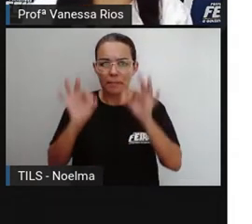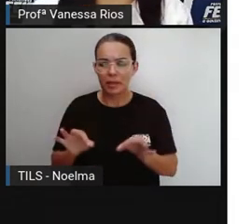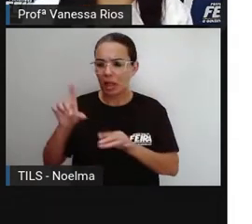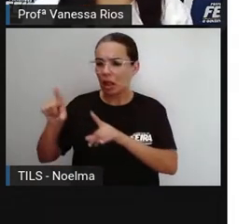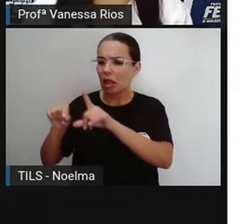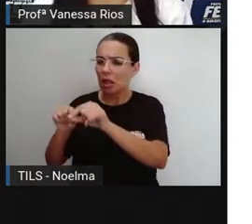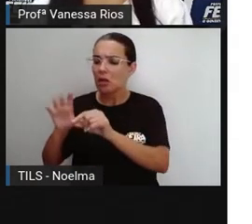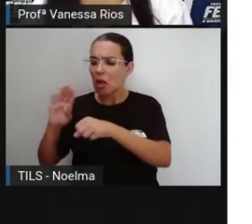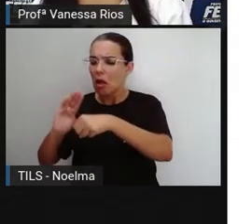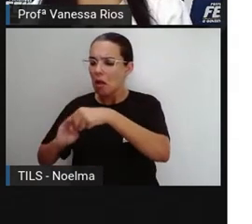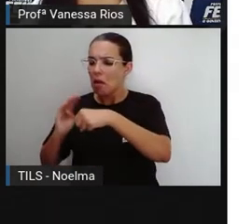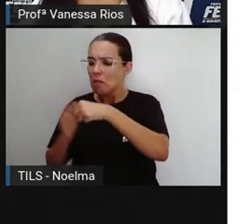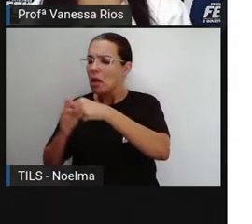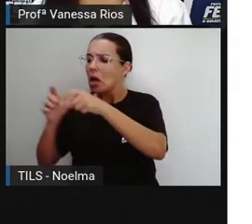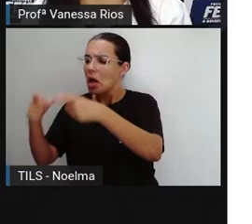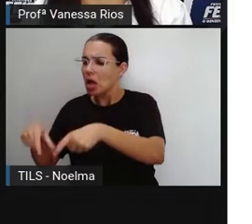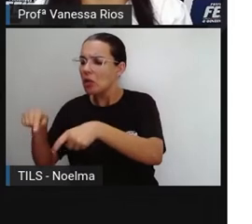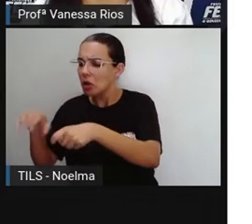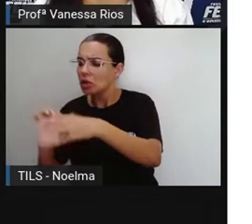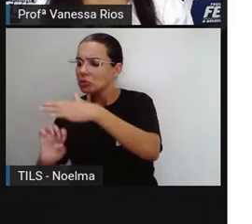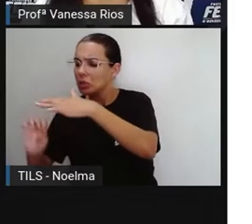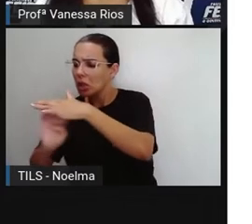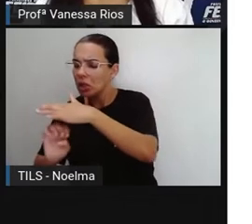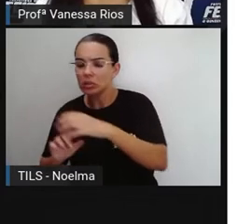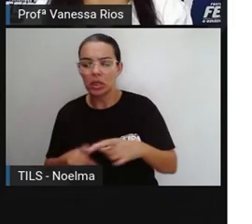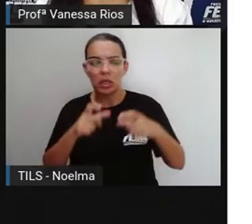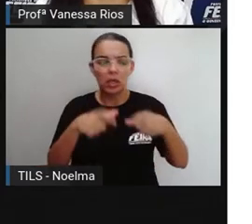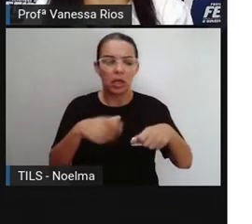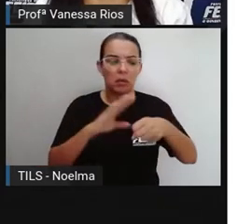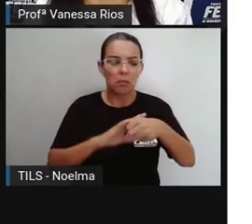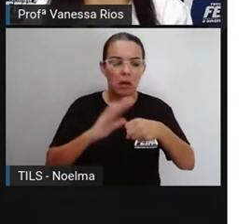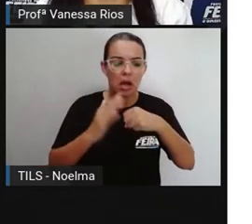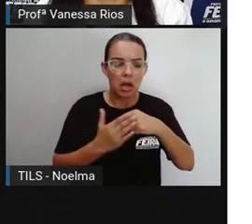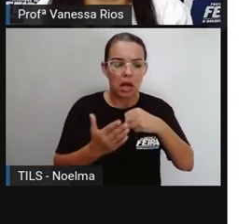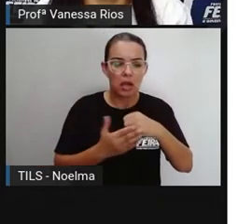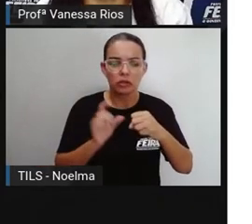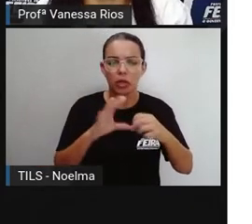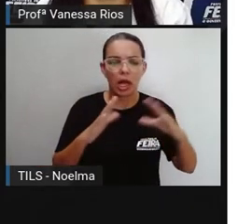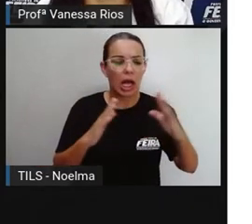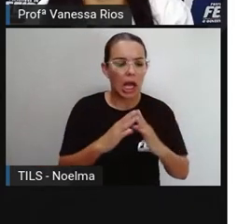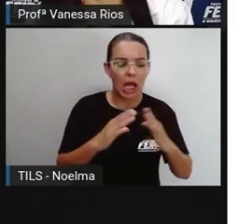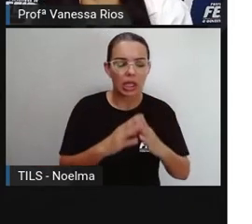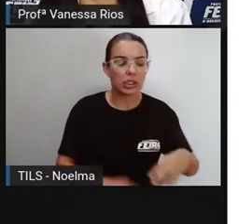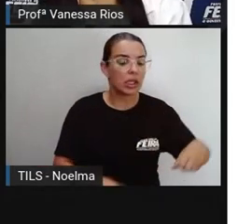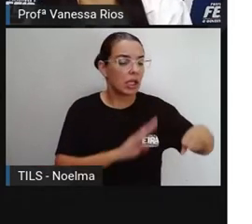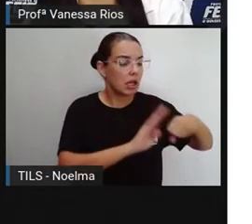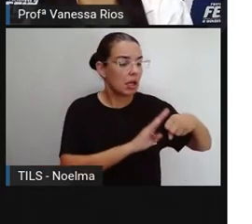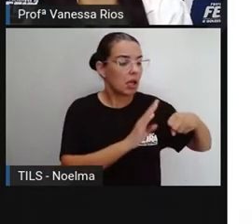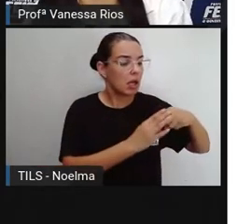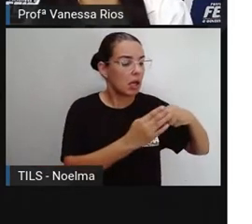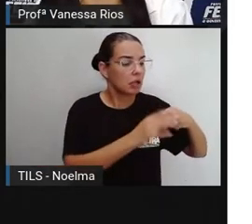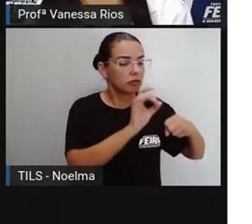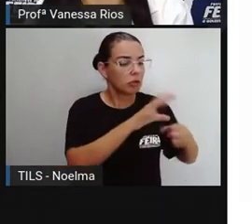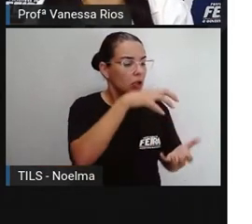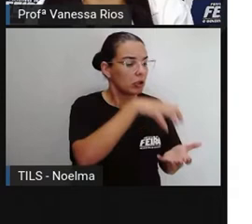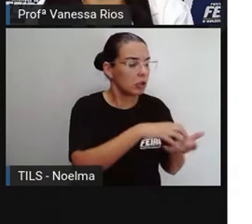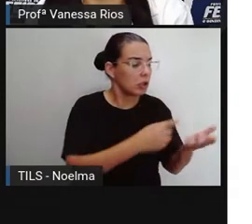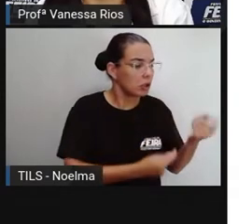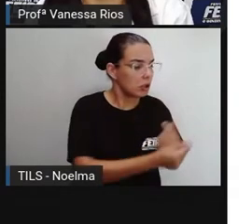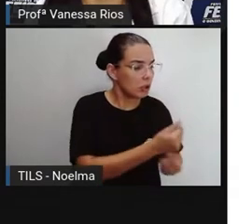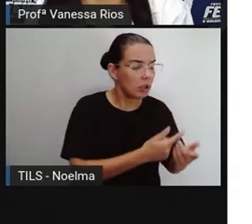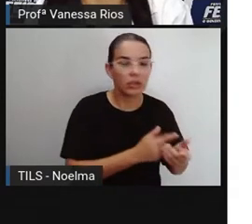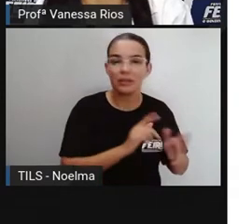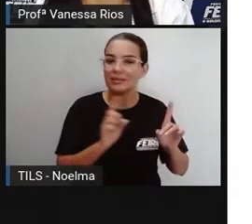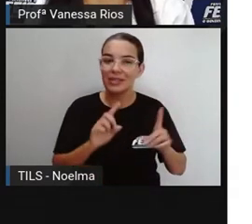bairro é esse, esse bairro é esse, mas existem formas de observarmos, principalmente em relação às atividades